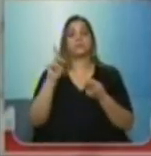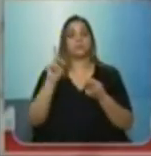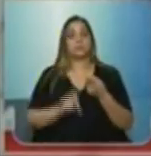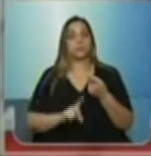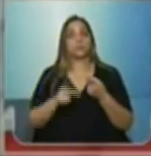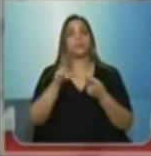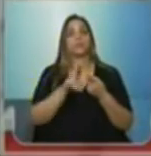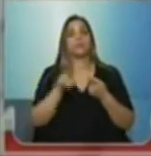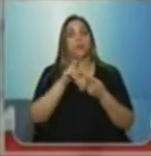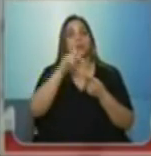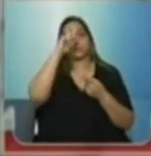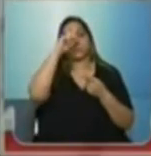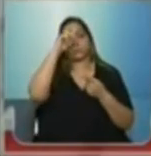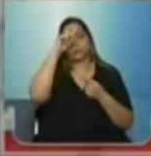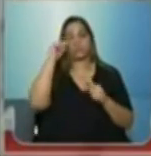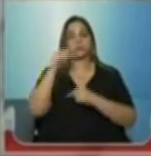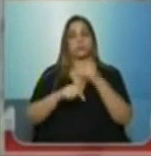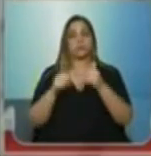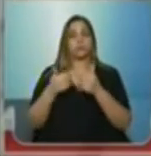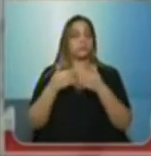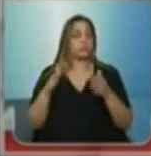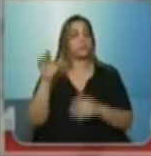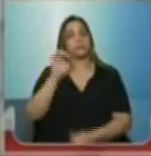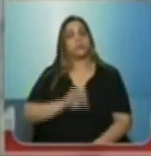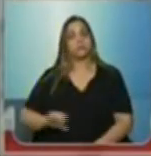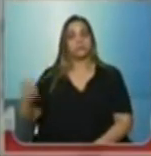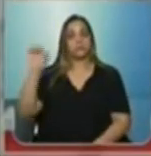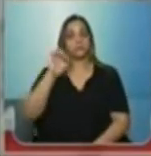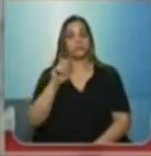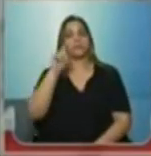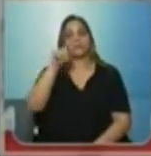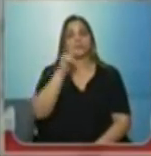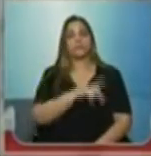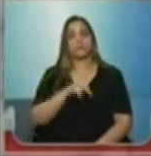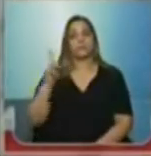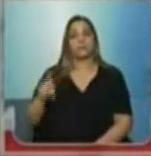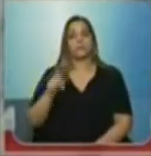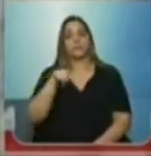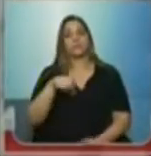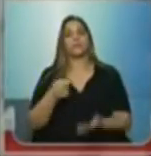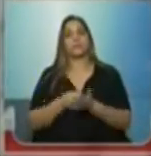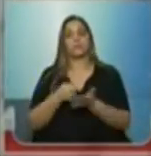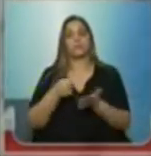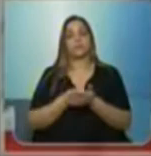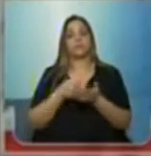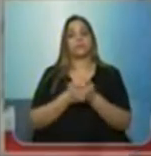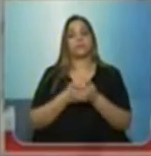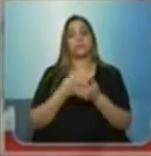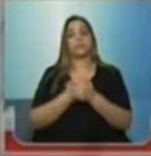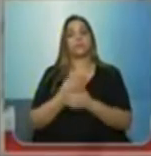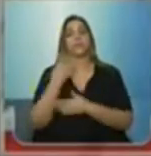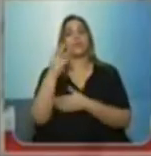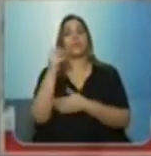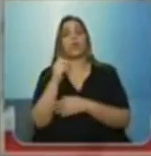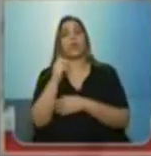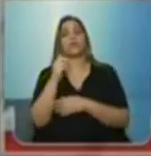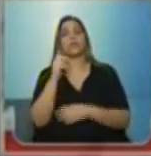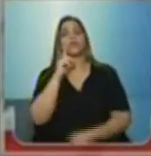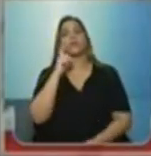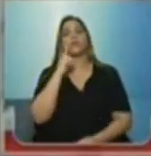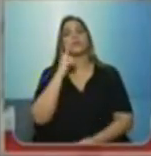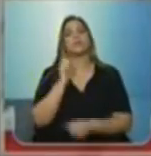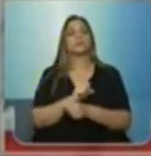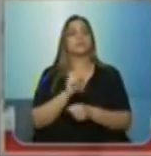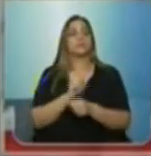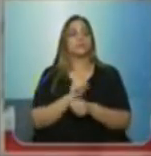o hospital do servidor público estadual. É um professor que é obrigado a ficar na quarentena após o vencimento do seu